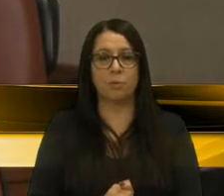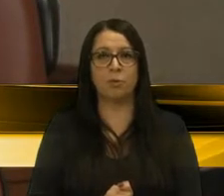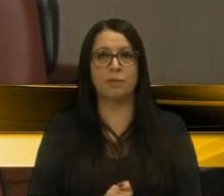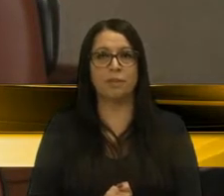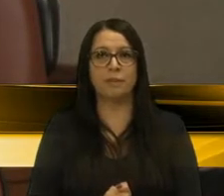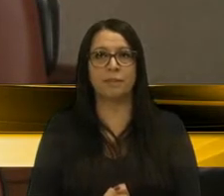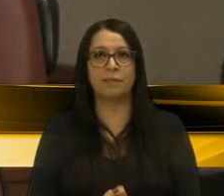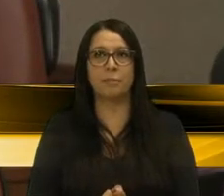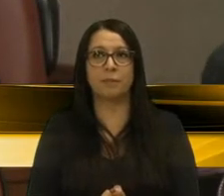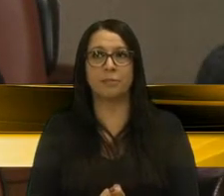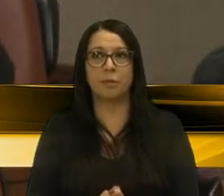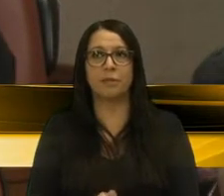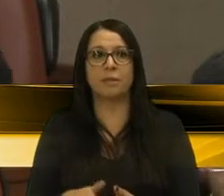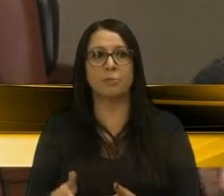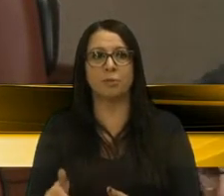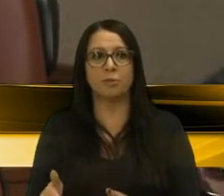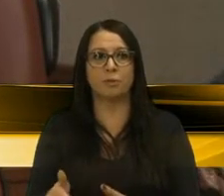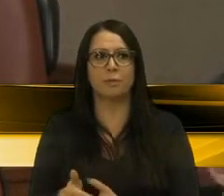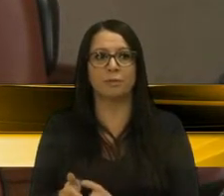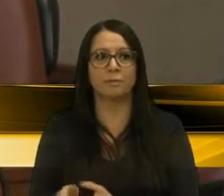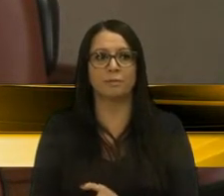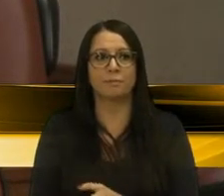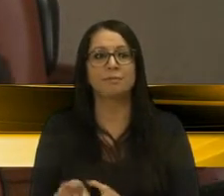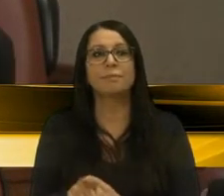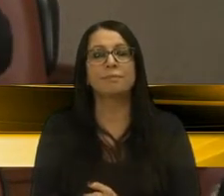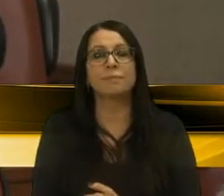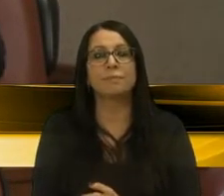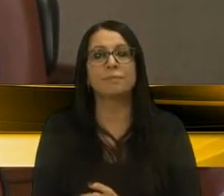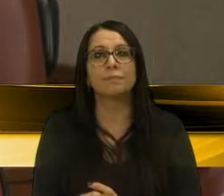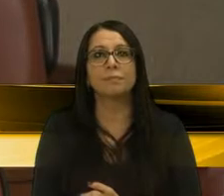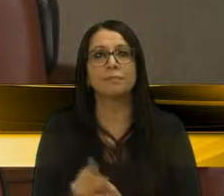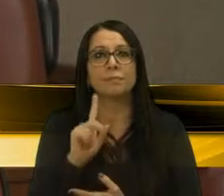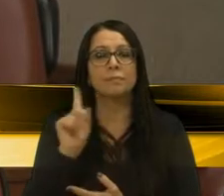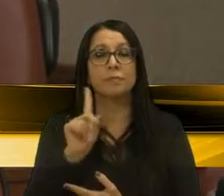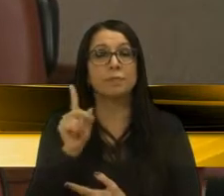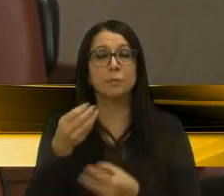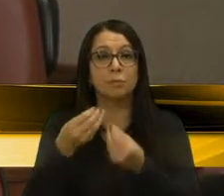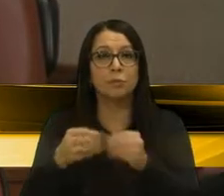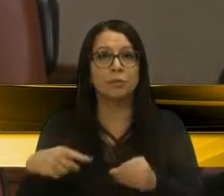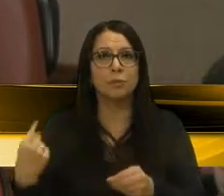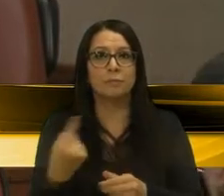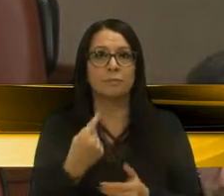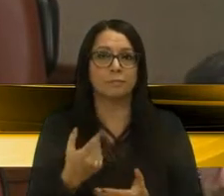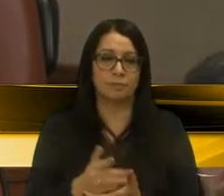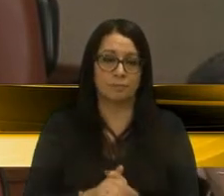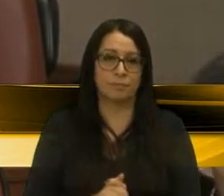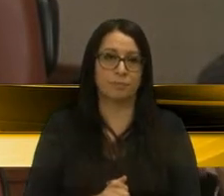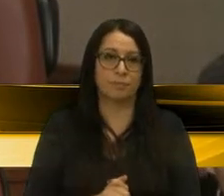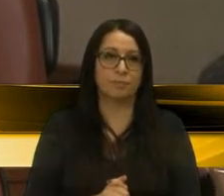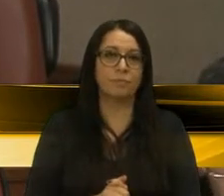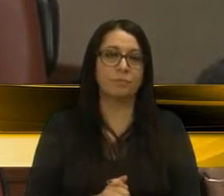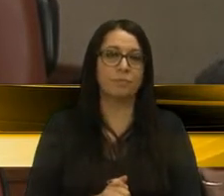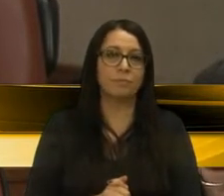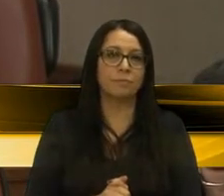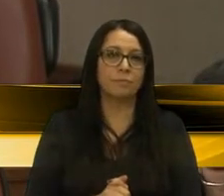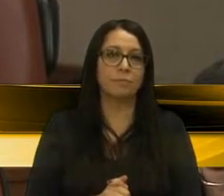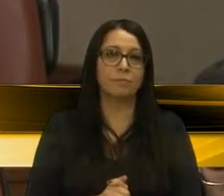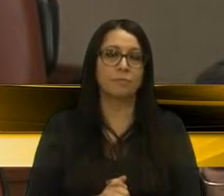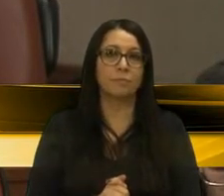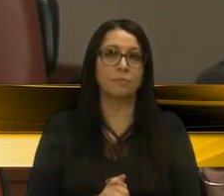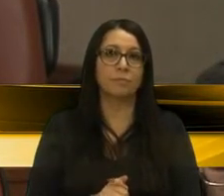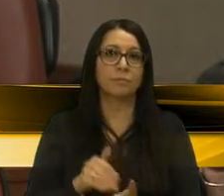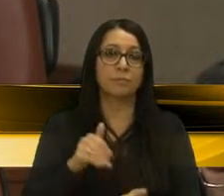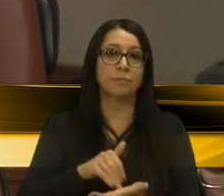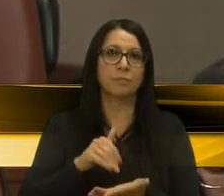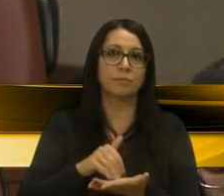potável, e que ela é boa para consumo humano, e que ela não vai prejudicar ninguém. Com esses níveis mínimos